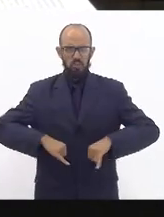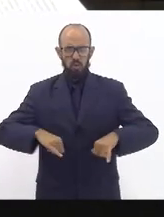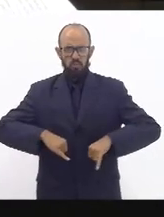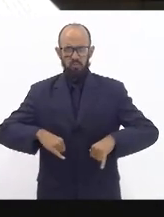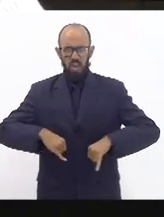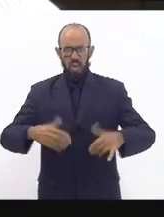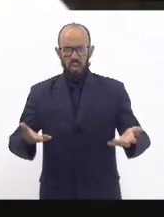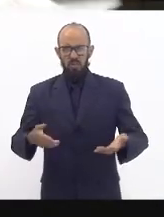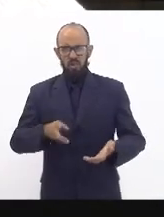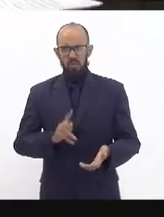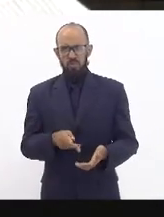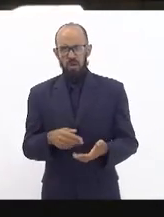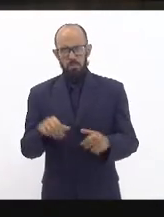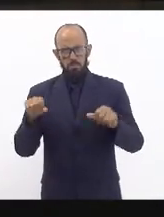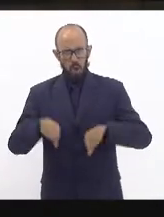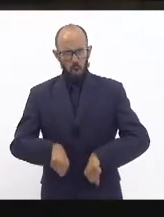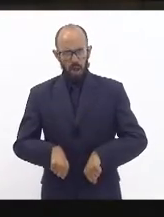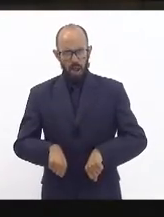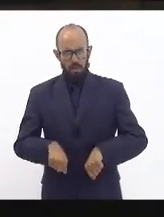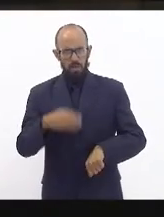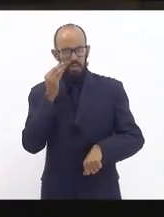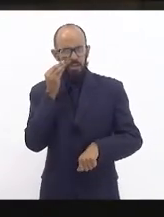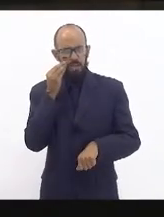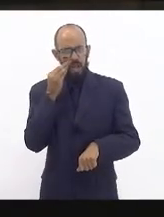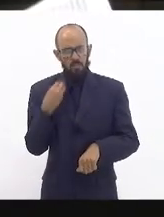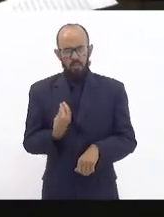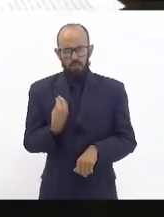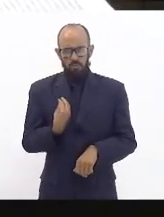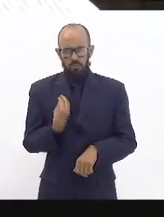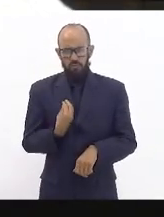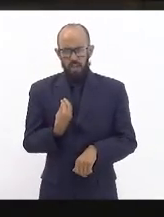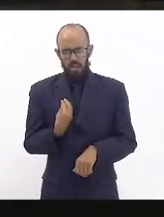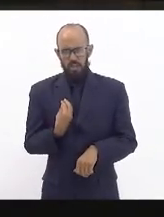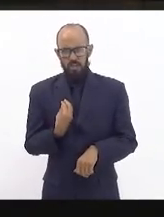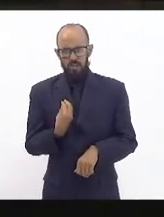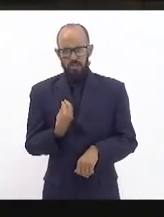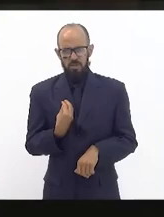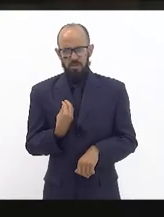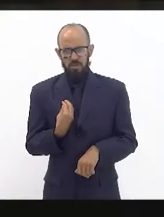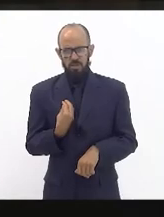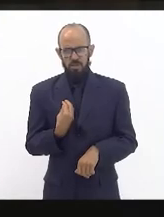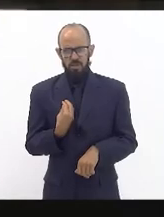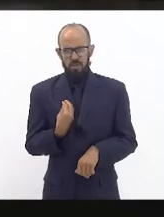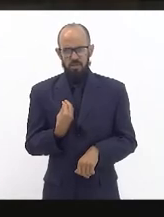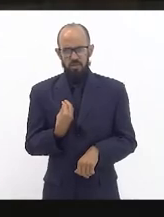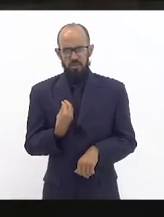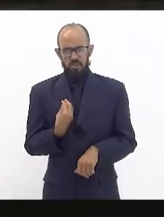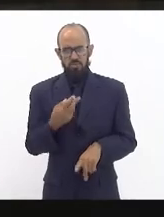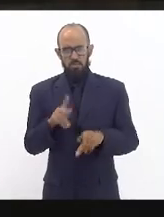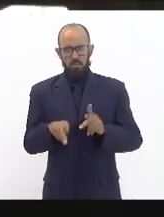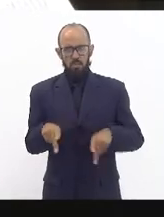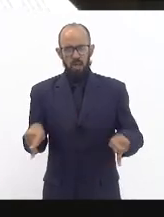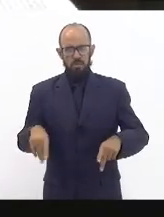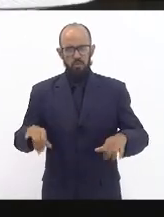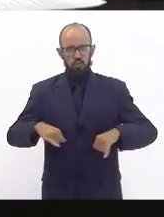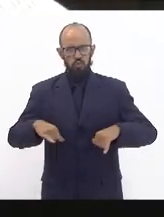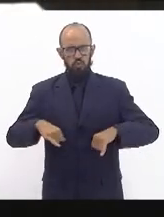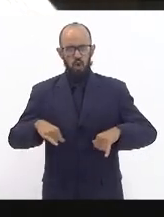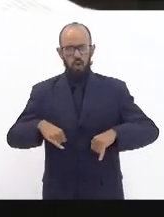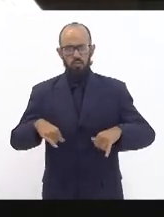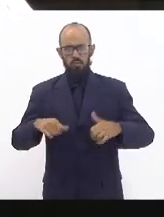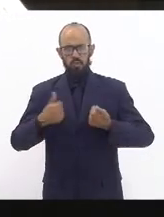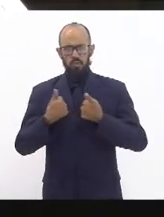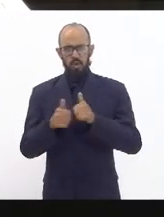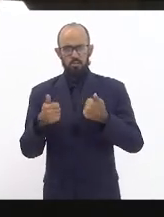tão desesperada no seu dia a para tentar sobreviver levar o pão de cada dia para dentro de casa uma população que padece do transporte de